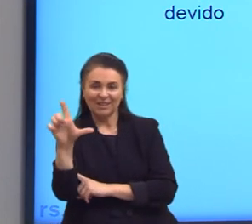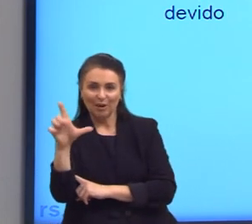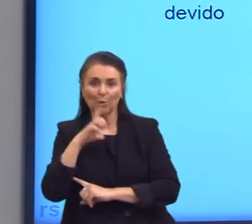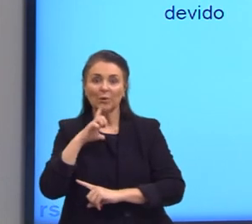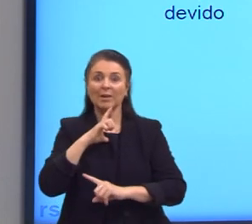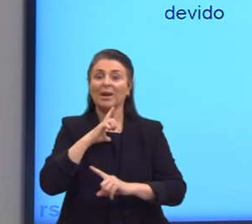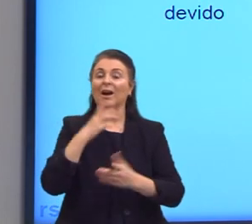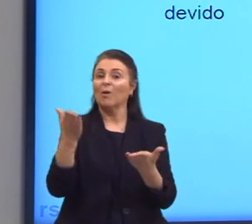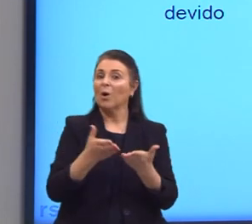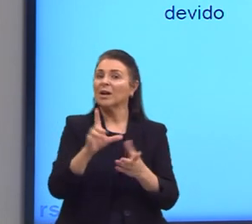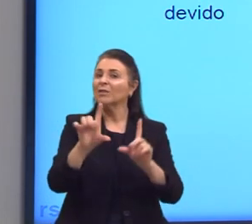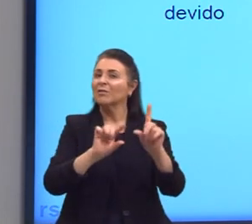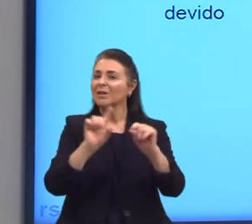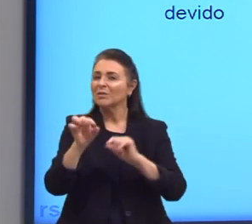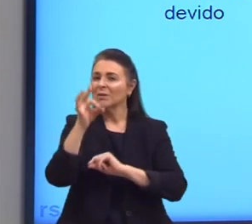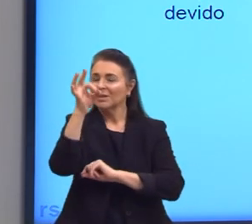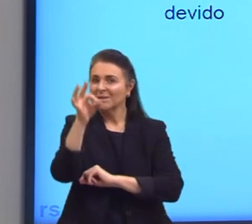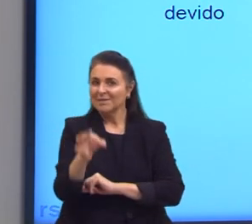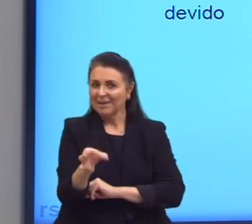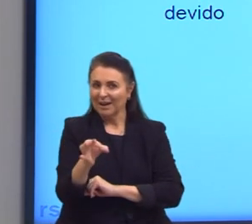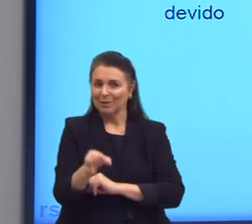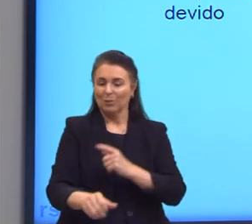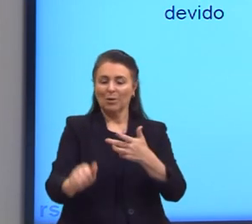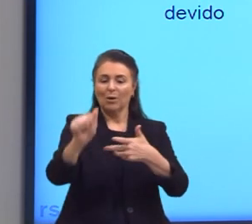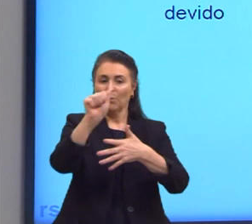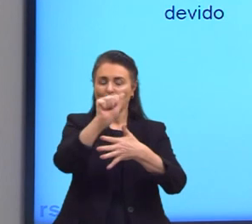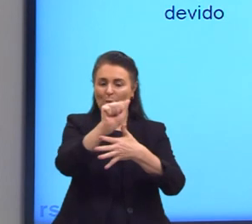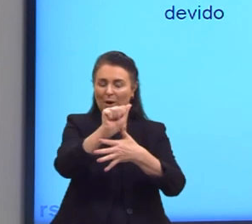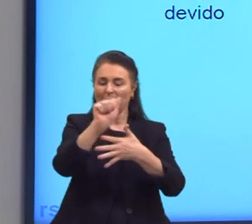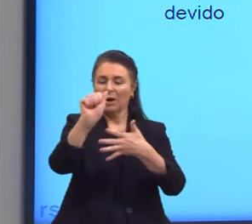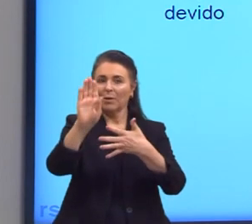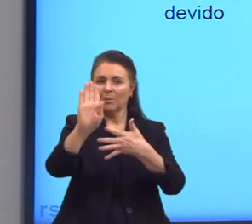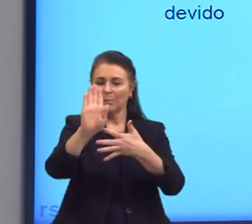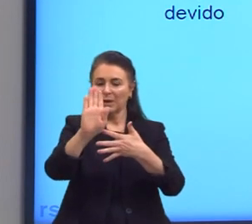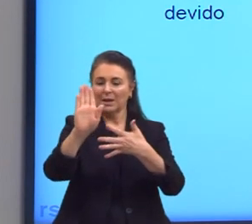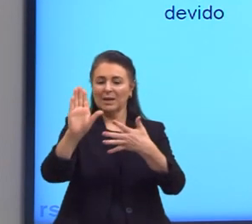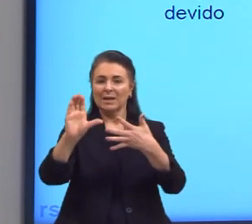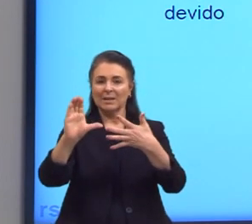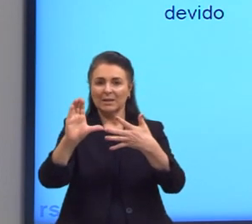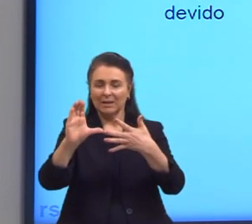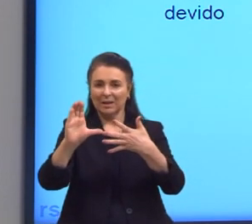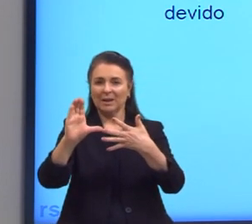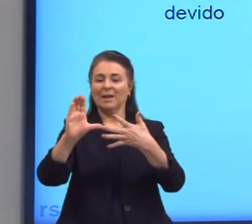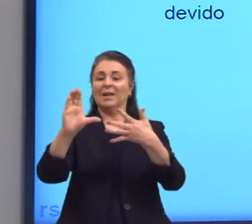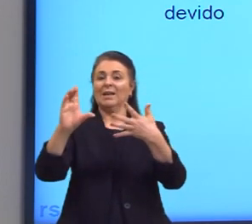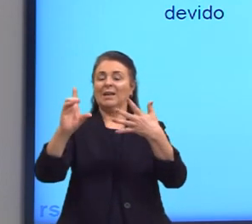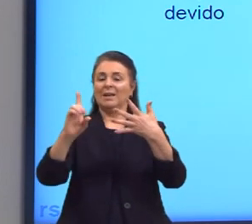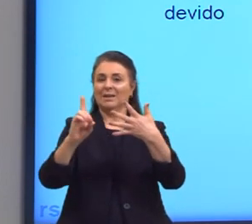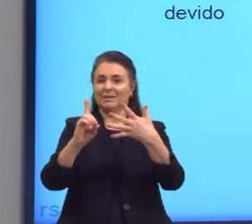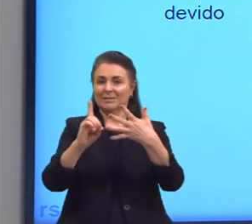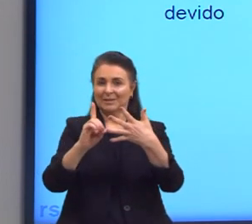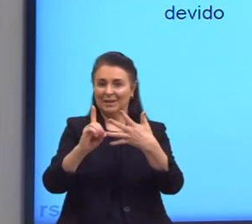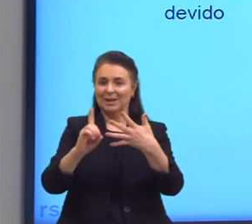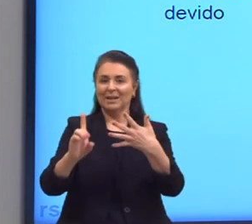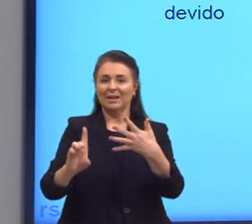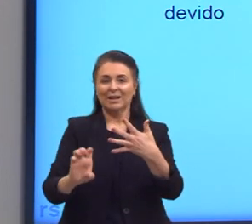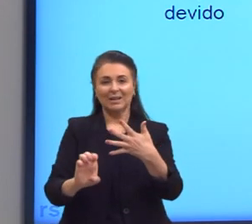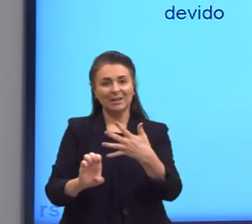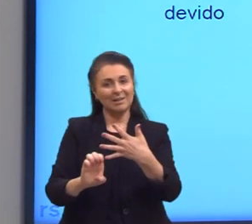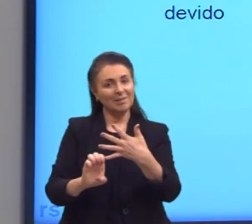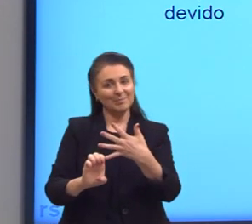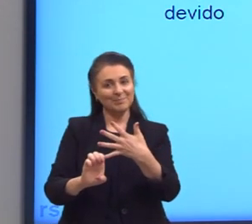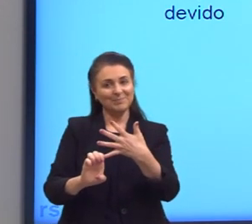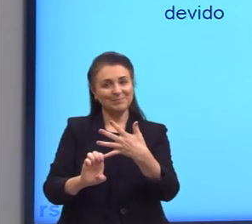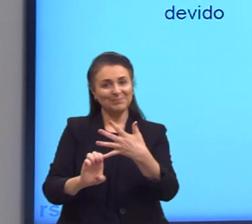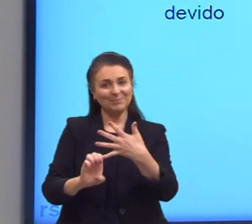alternativas, a absorção do feixe de luz por este meio, a interferência do feixe de luz neste meio, a transmissão,